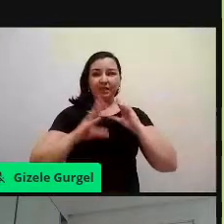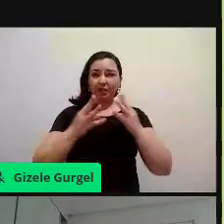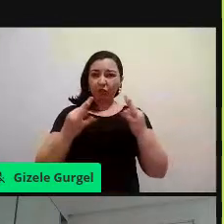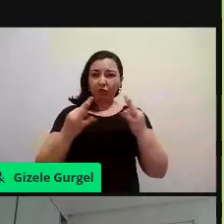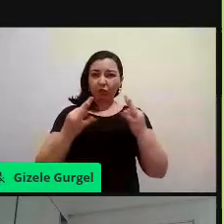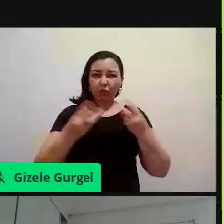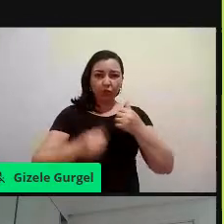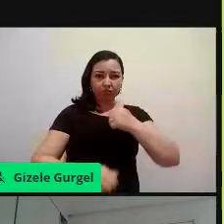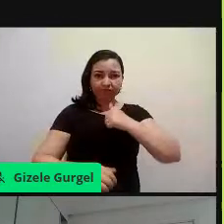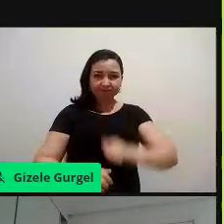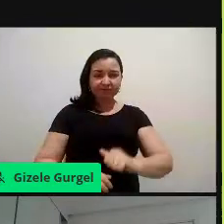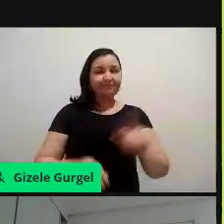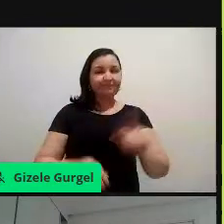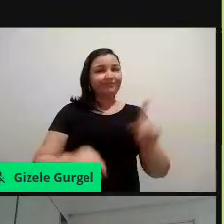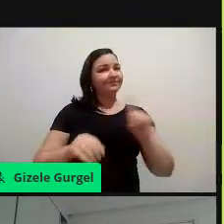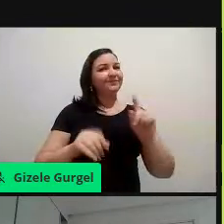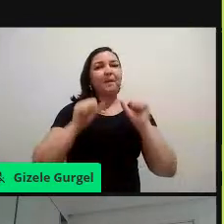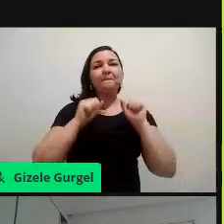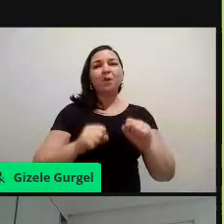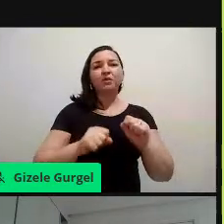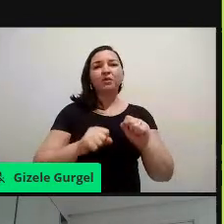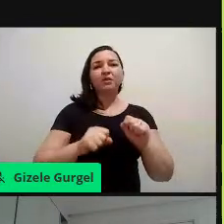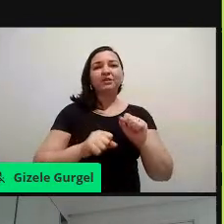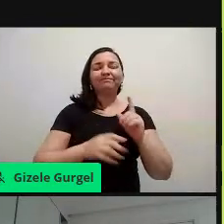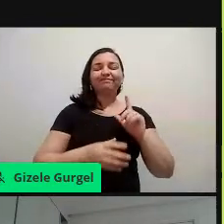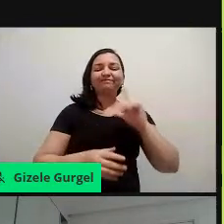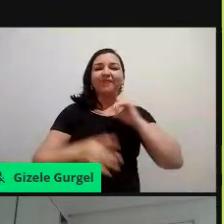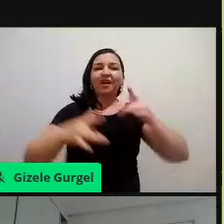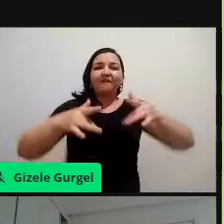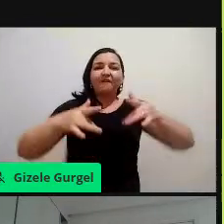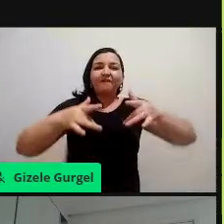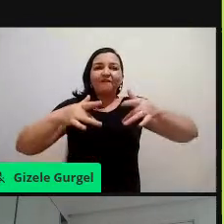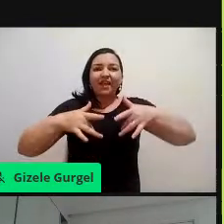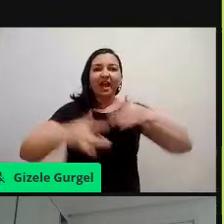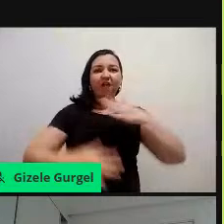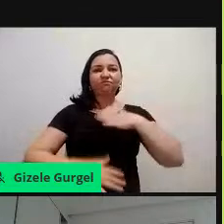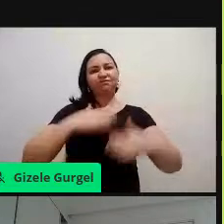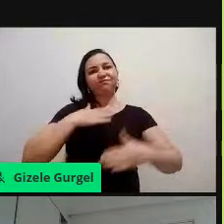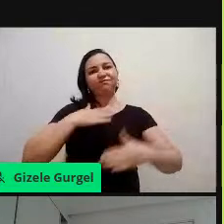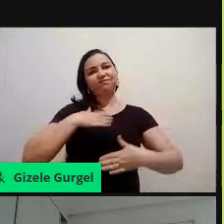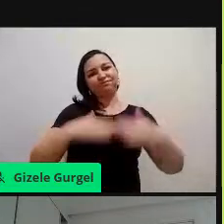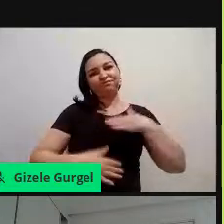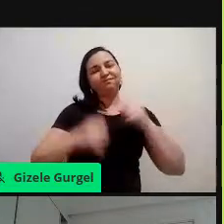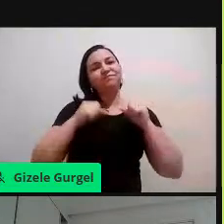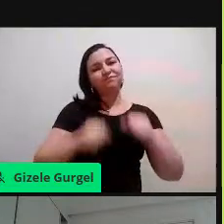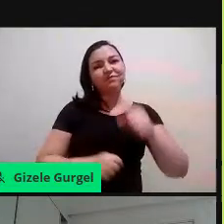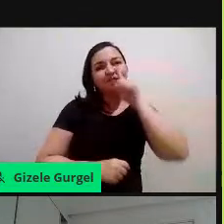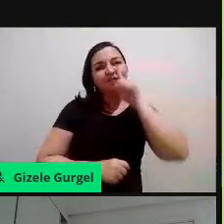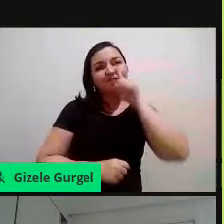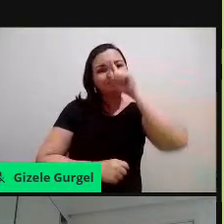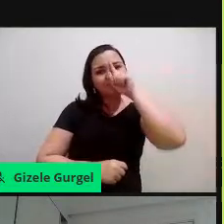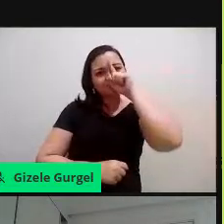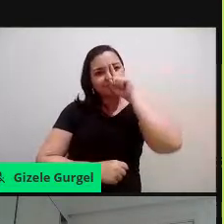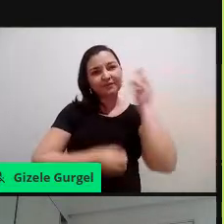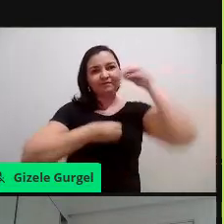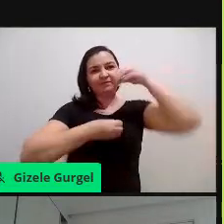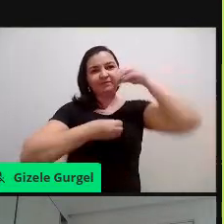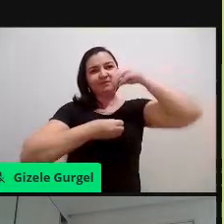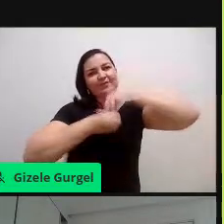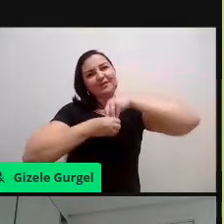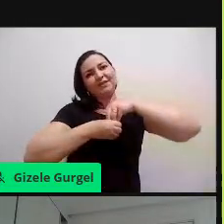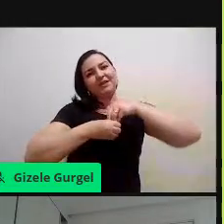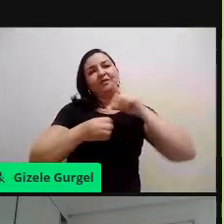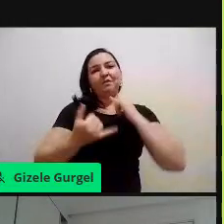pode acontecer de algo ficar, como a gente viu, né, atravessar essas paredes de tecido, né, e ficar alojado nos